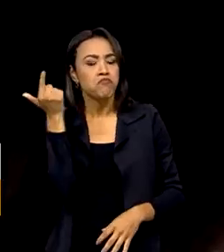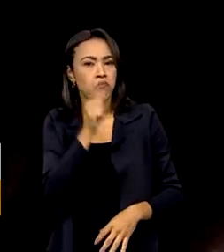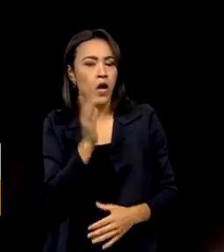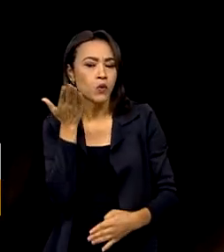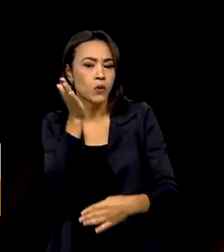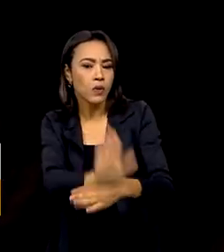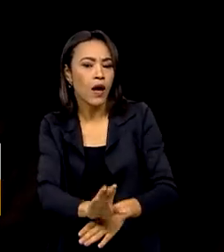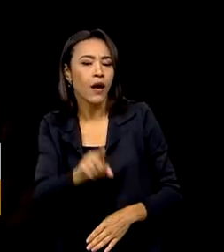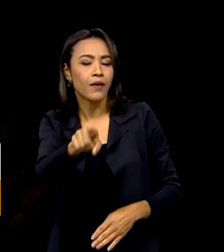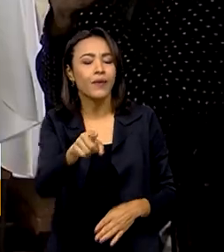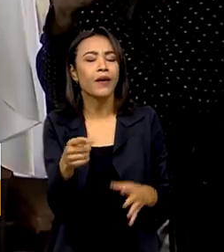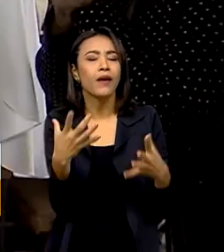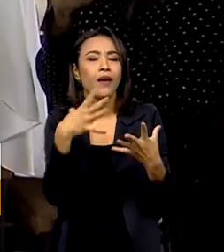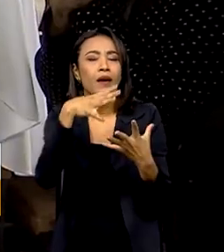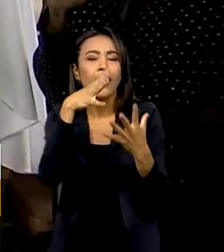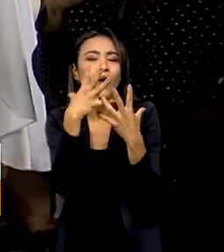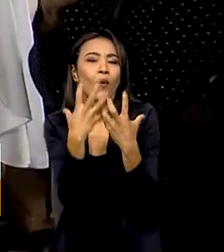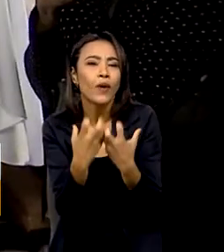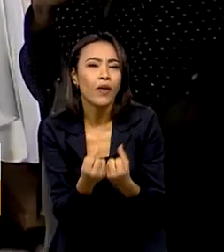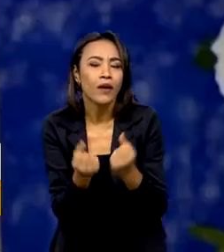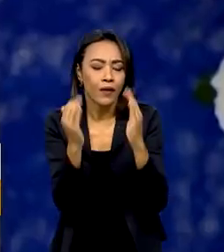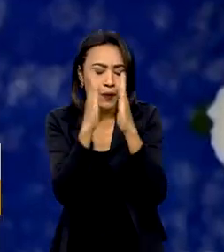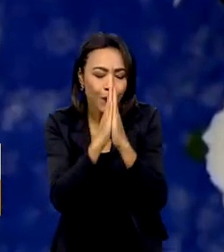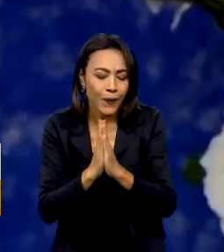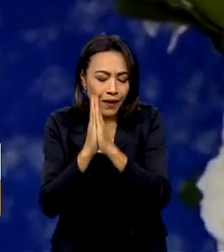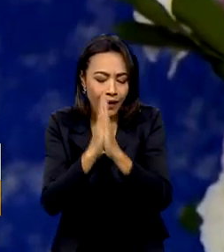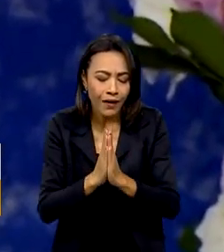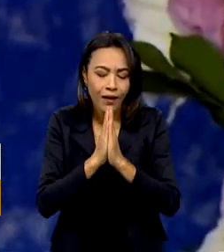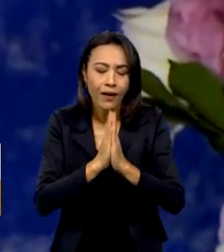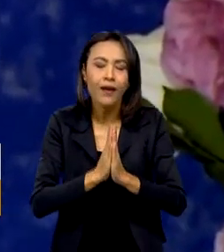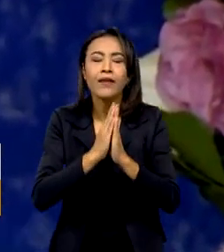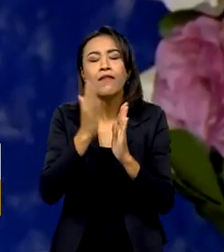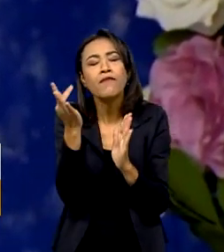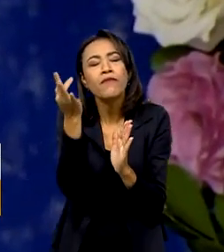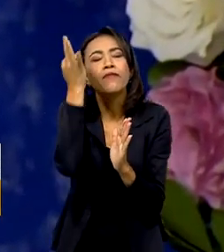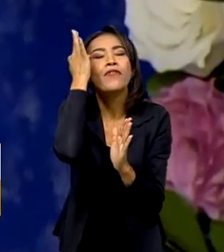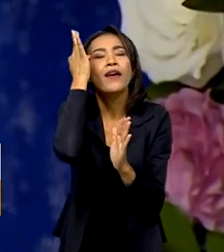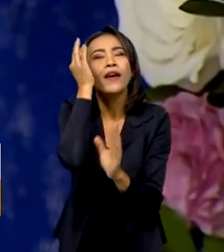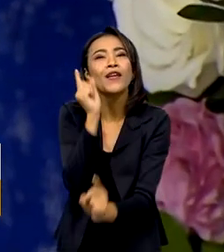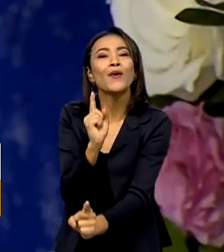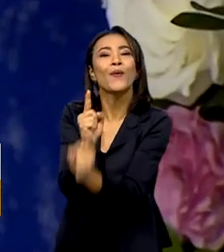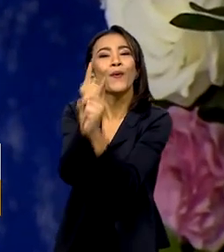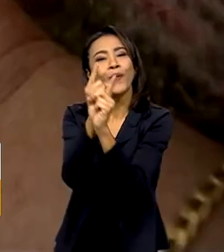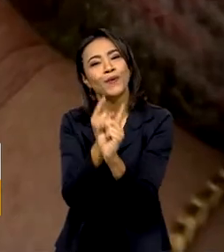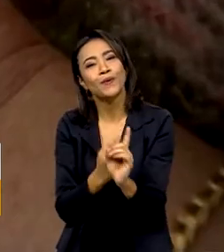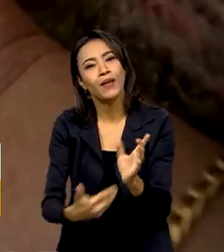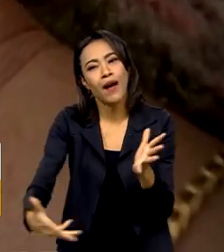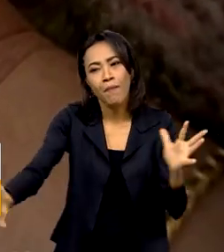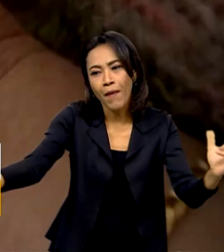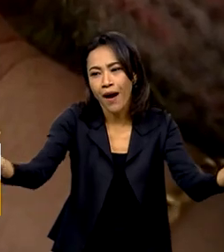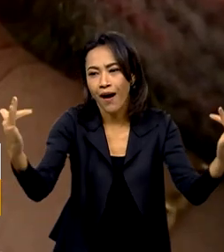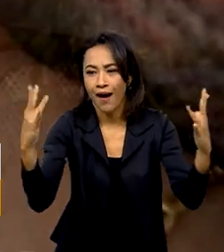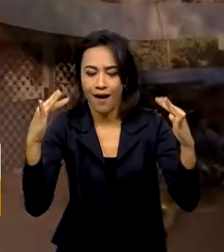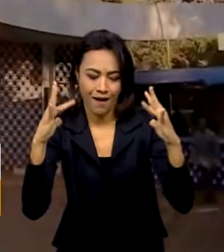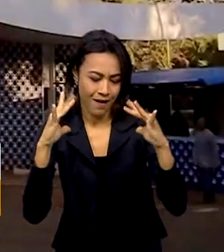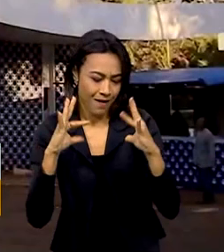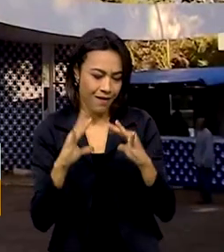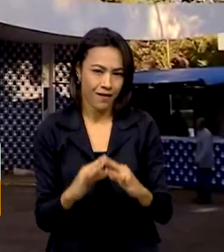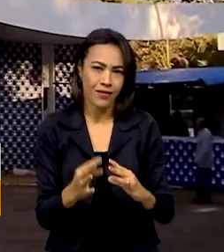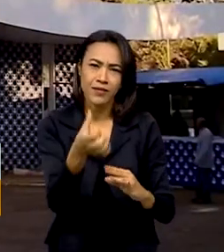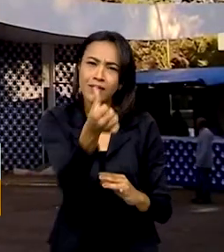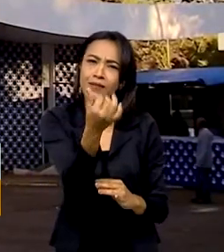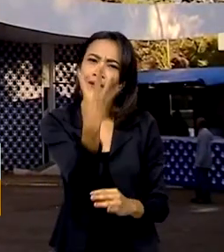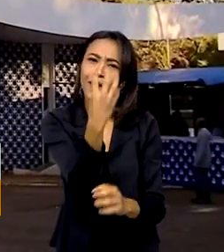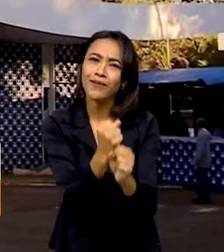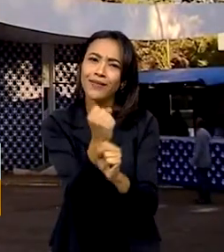uma aura acolhedora, um local de celebração da fé e de encontro da comunidade. Por isso, mesmo 64 anos